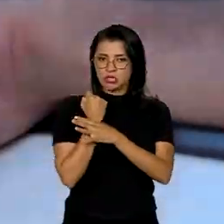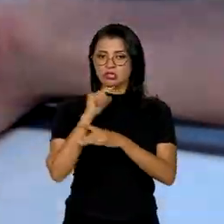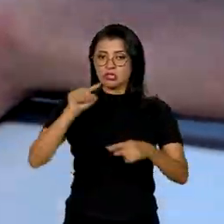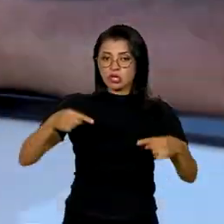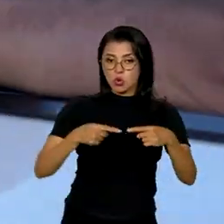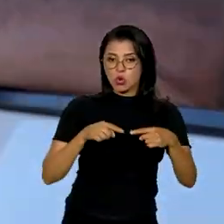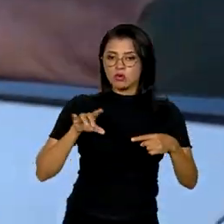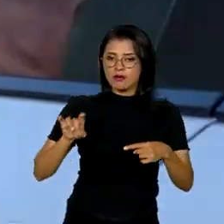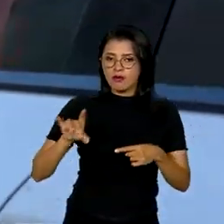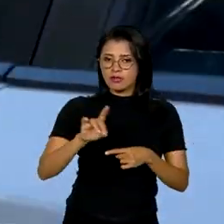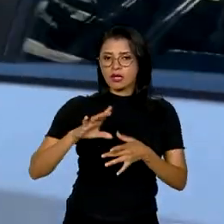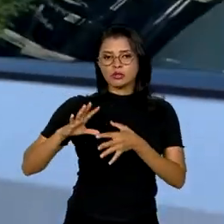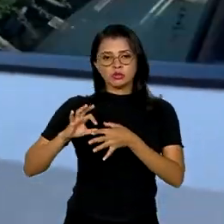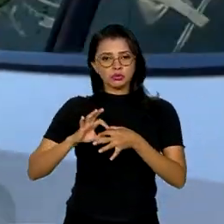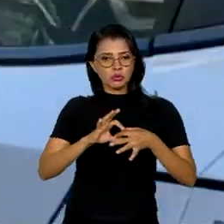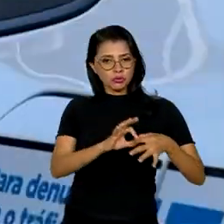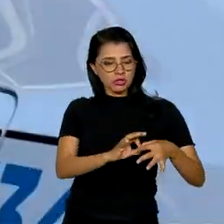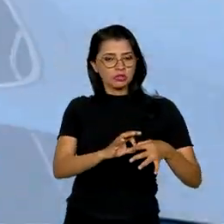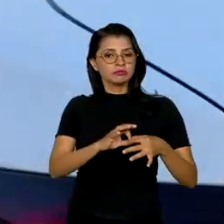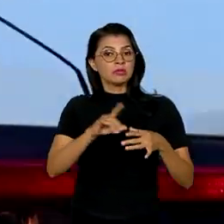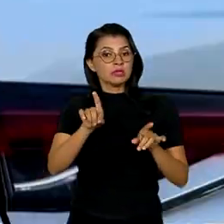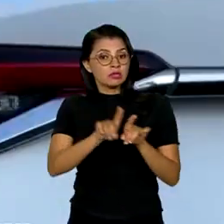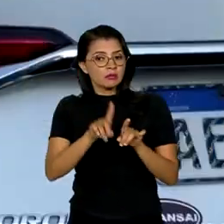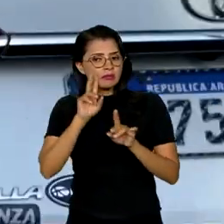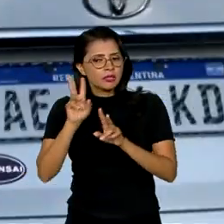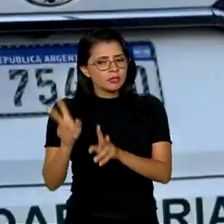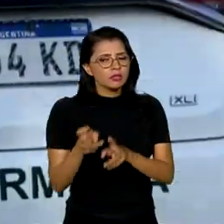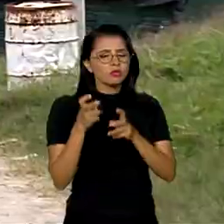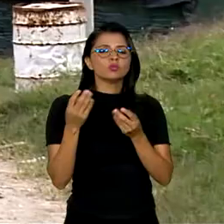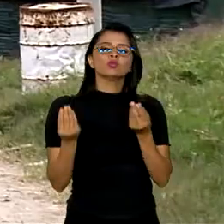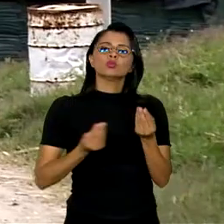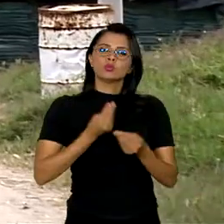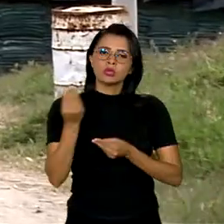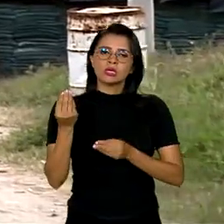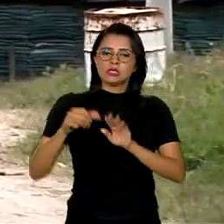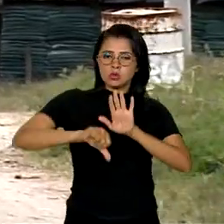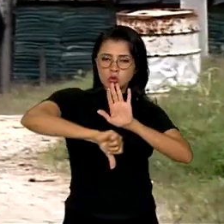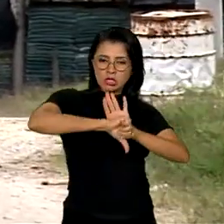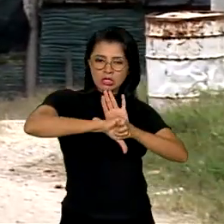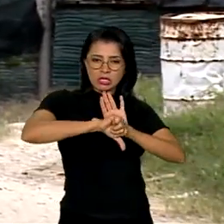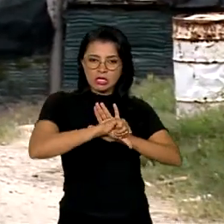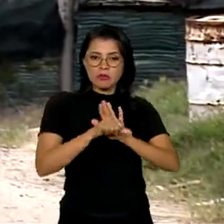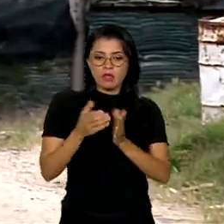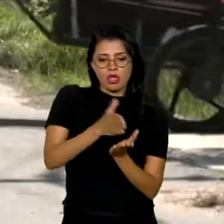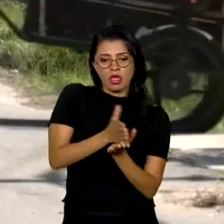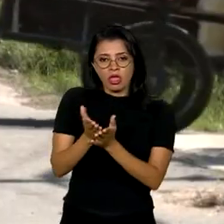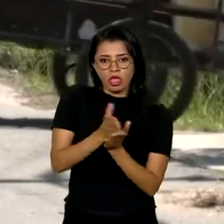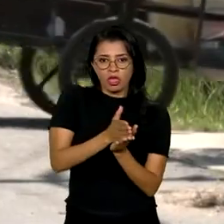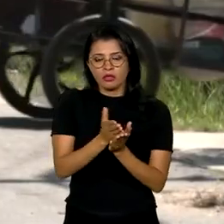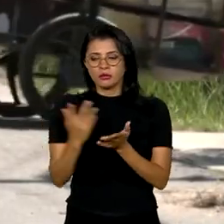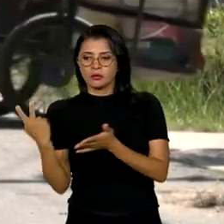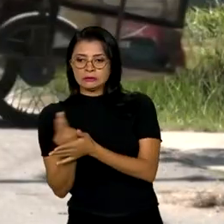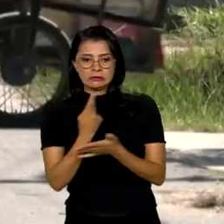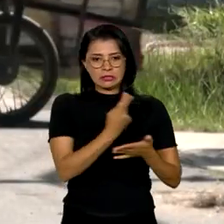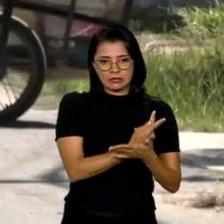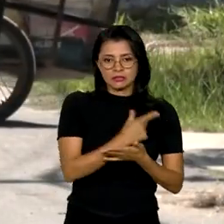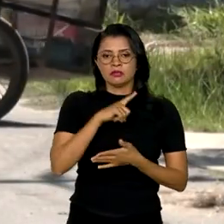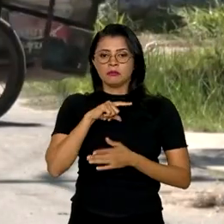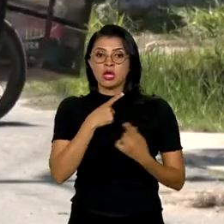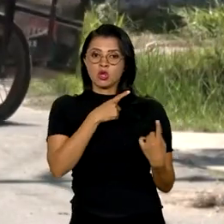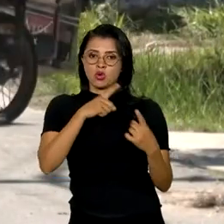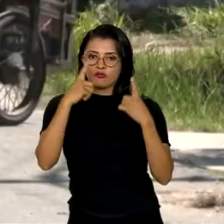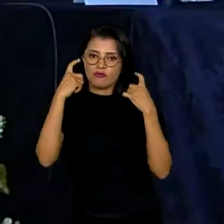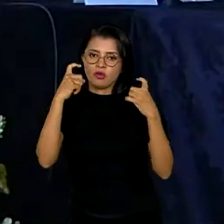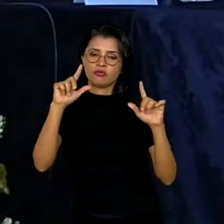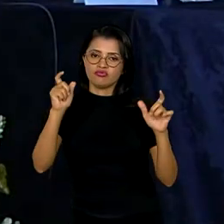com cada realidade e levando em consideração os crimes transfronteiriços para o enfrentamento à